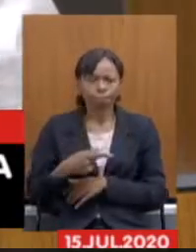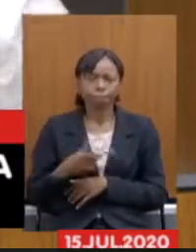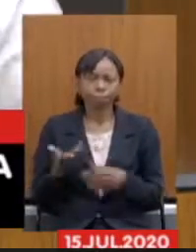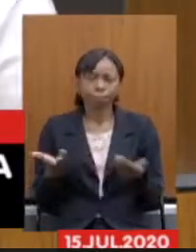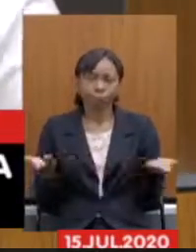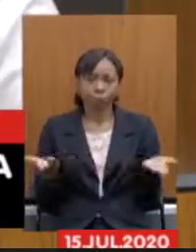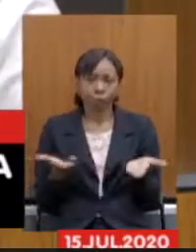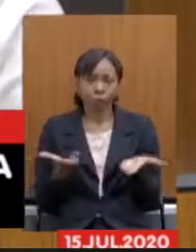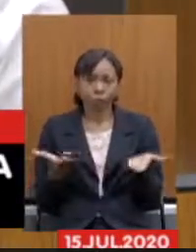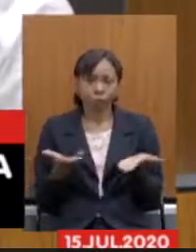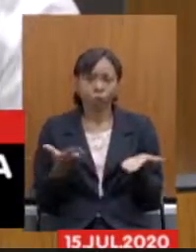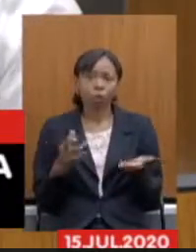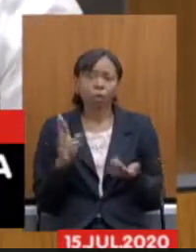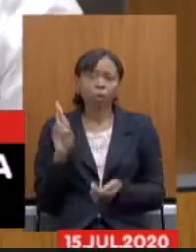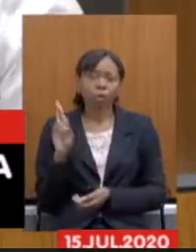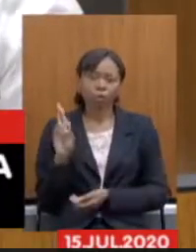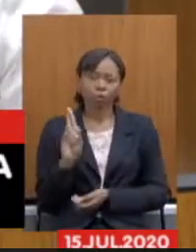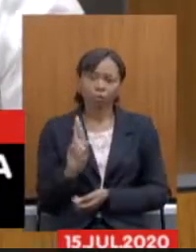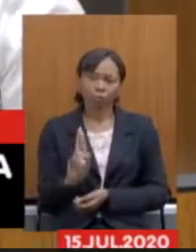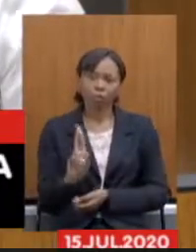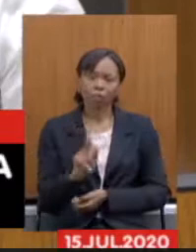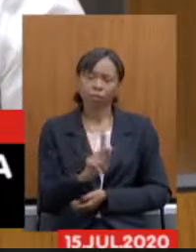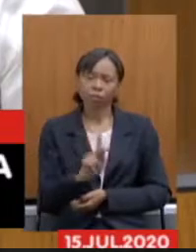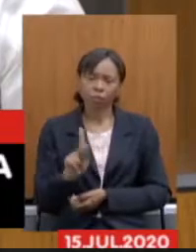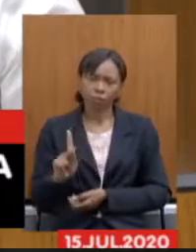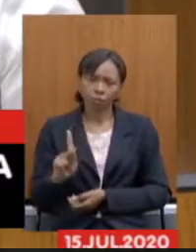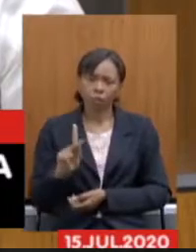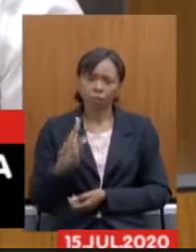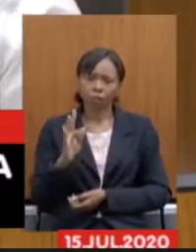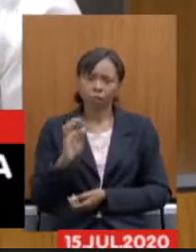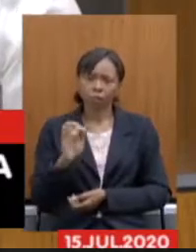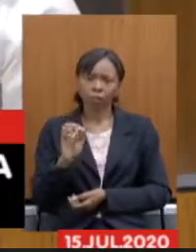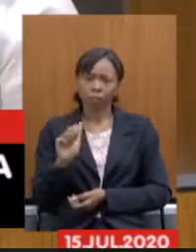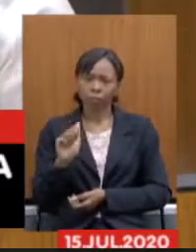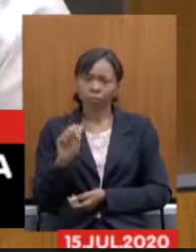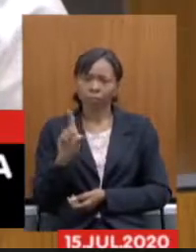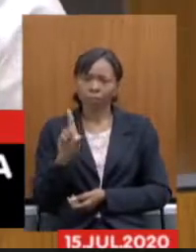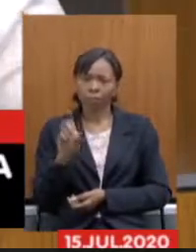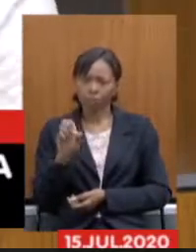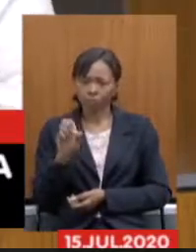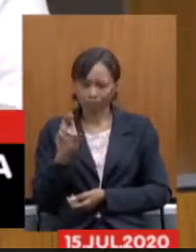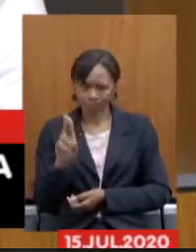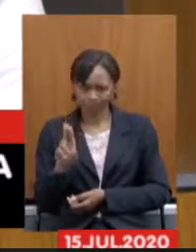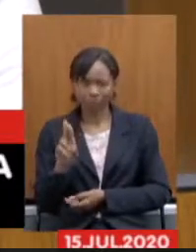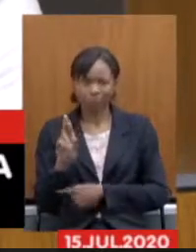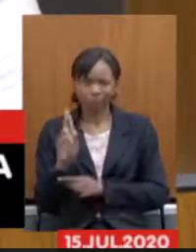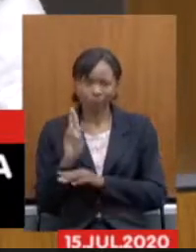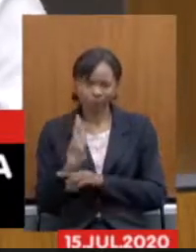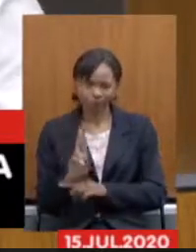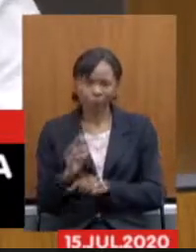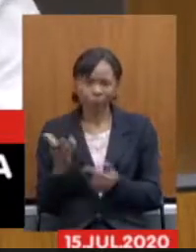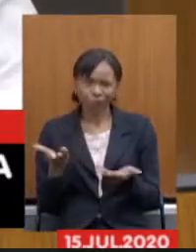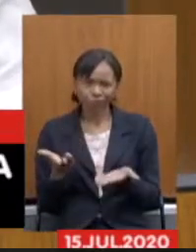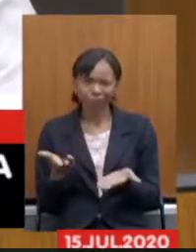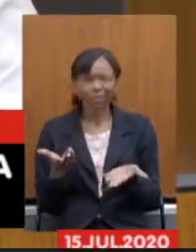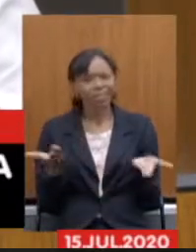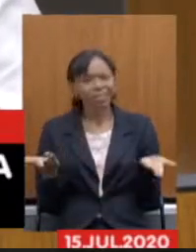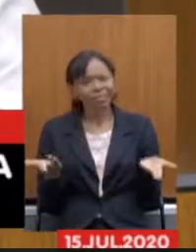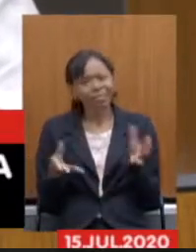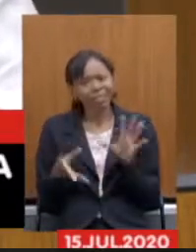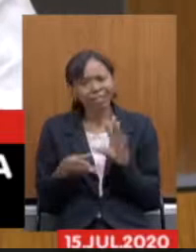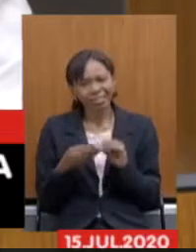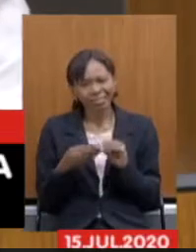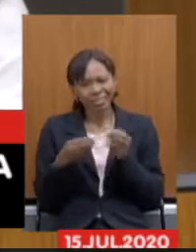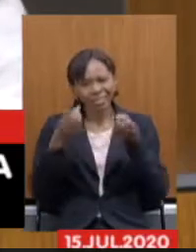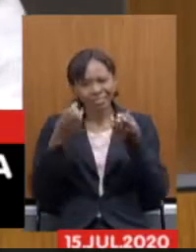aqui representados na presidência pelo nosso querido Tadeu então viu era isso essa mensagem que eu queria dizer para os